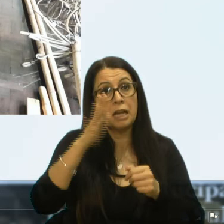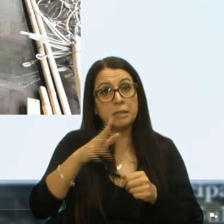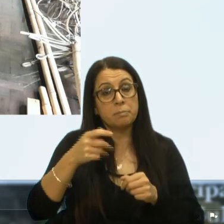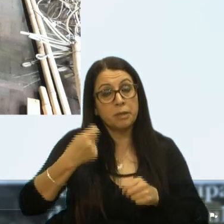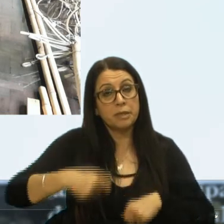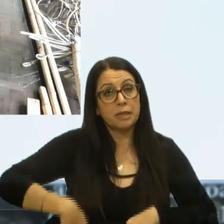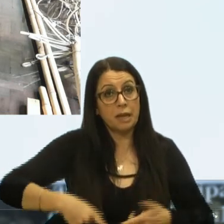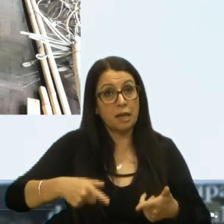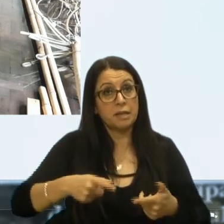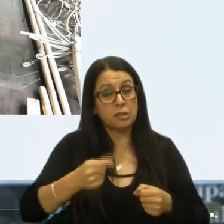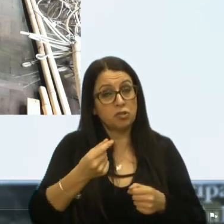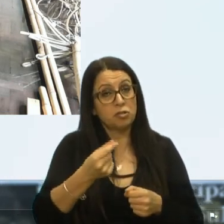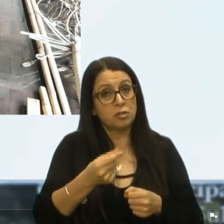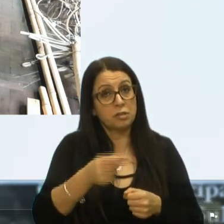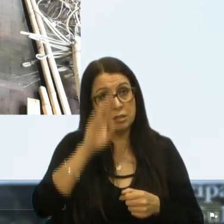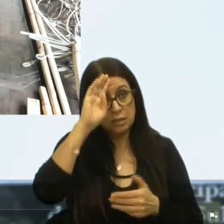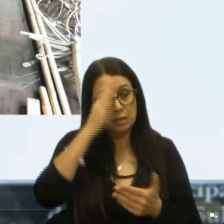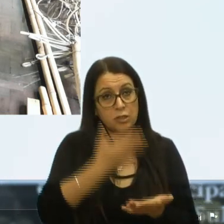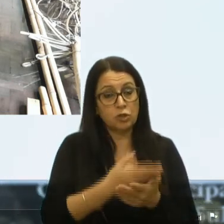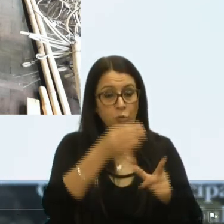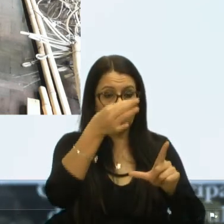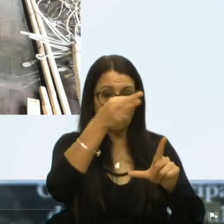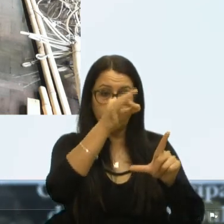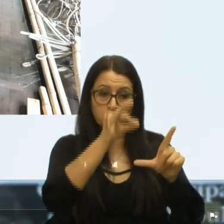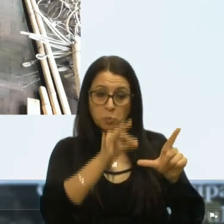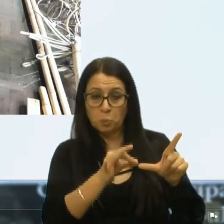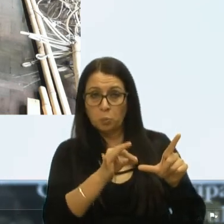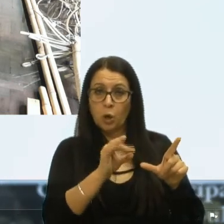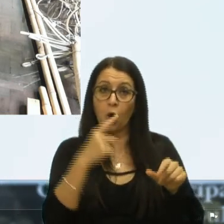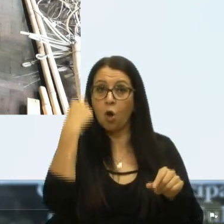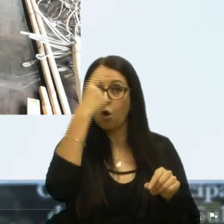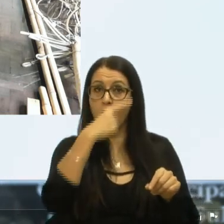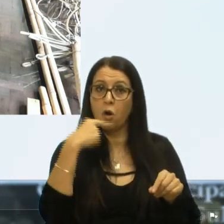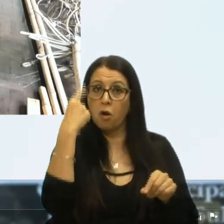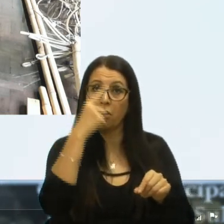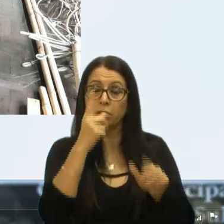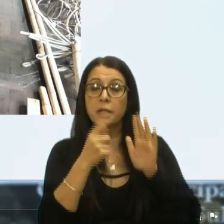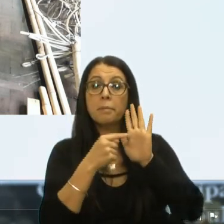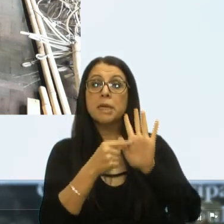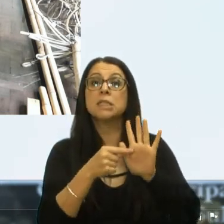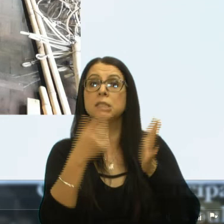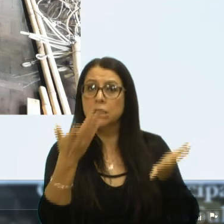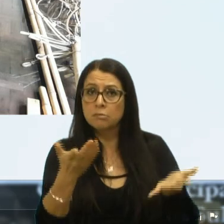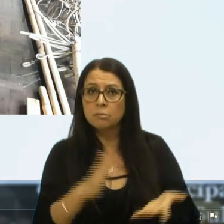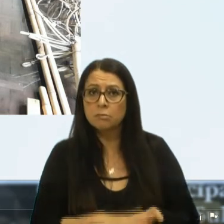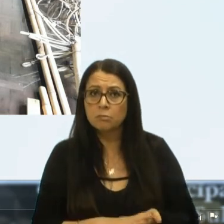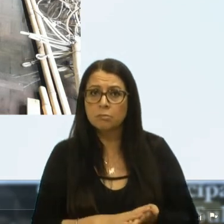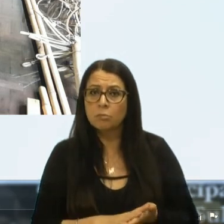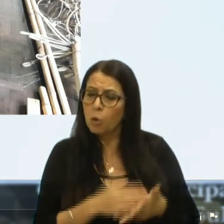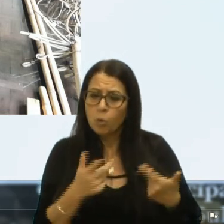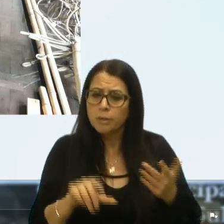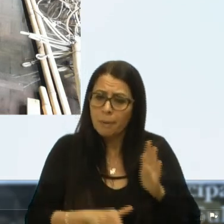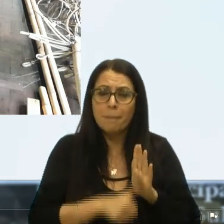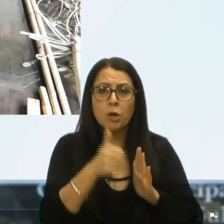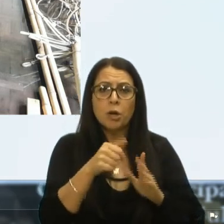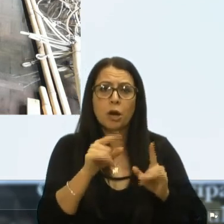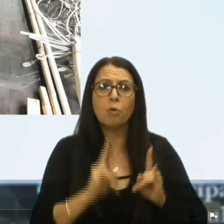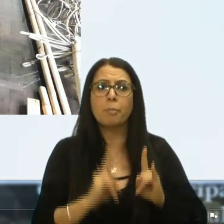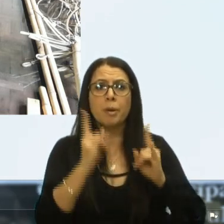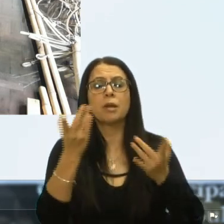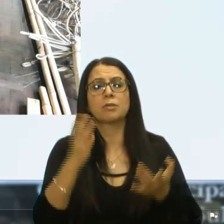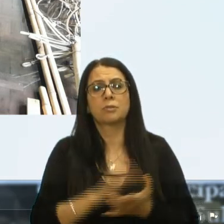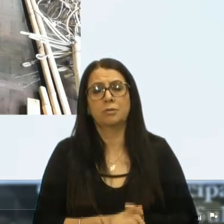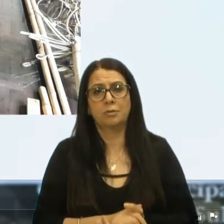até para fazer isso, acredito que a logística, talvez horas, apresente algo para melhorar aquele prédio.